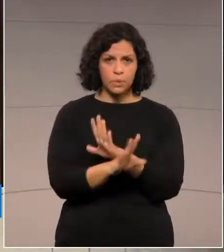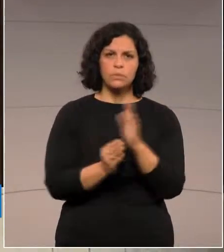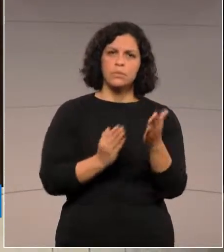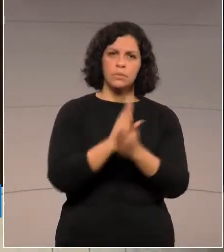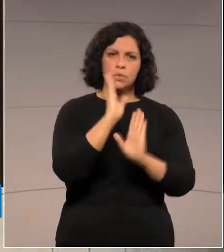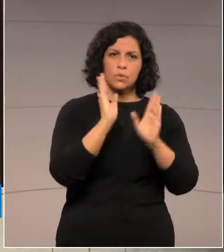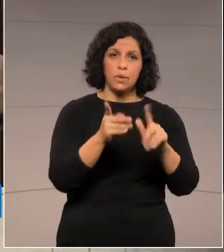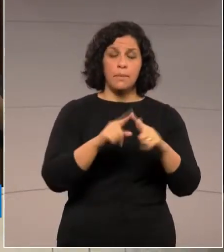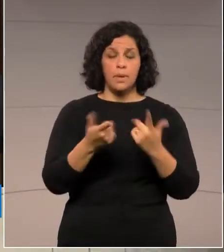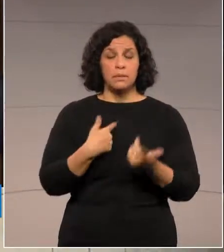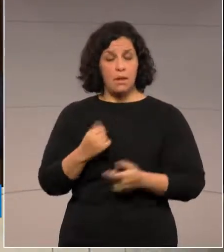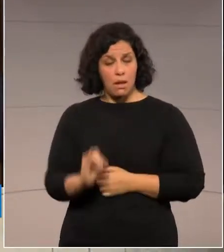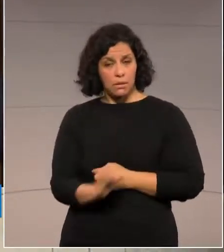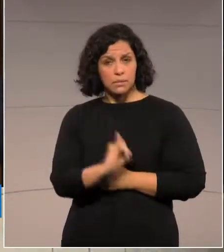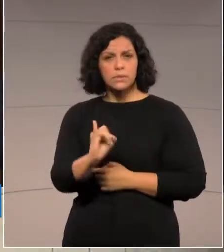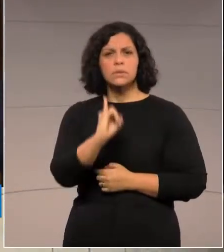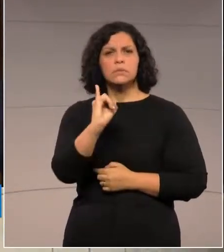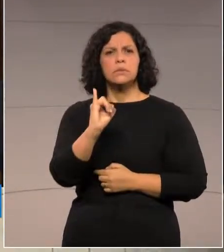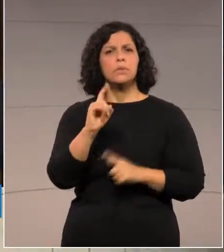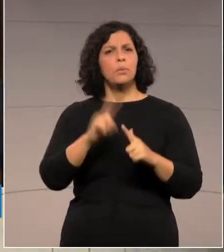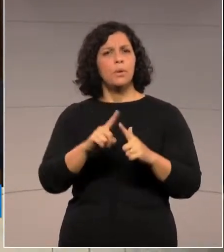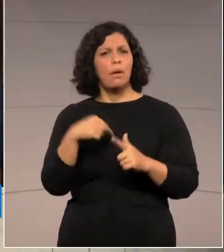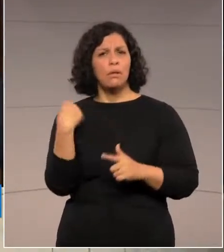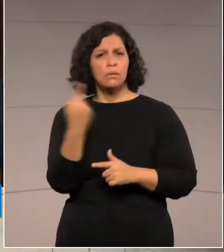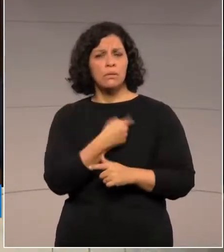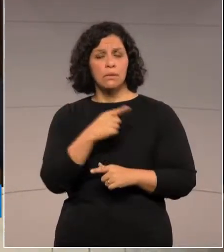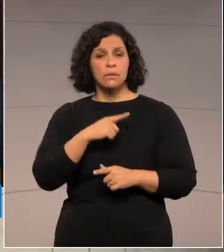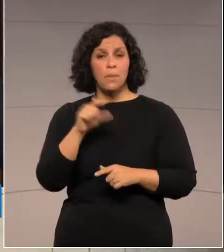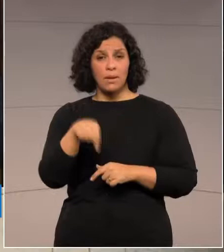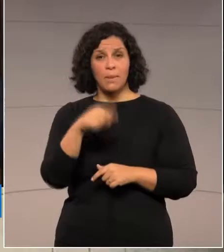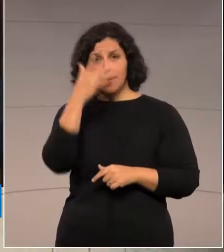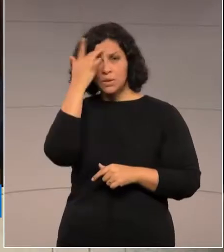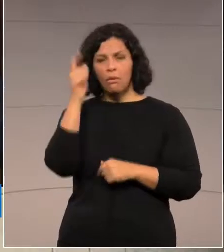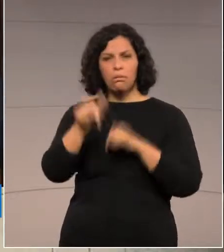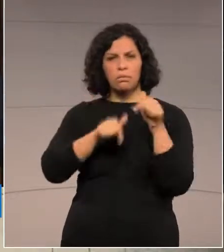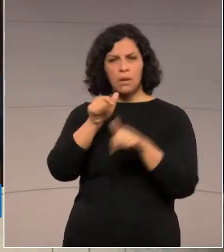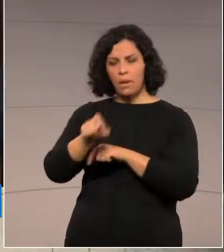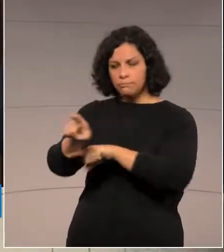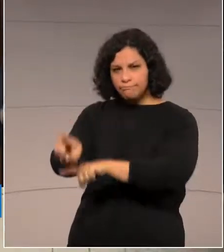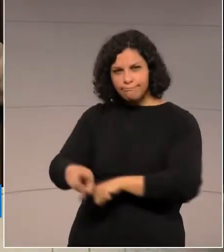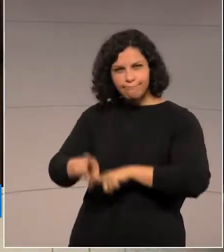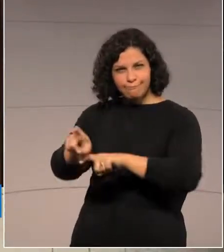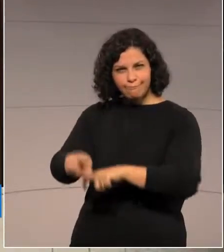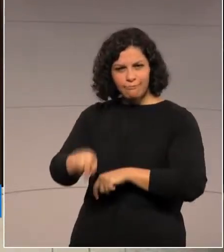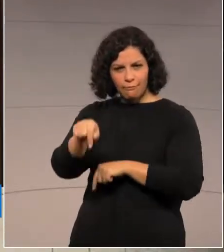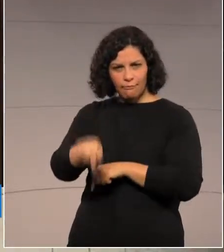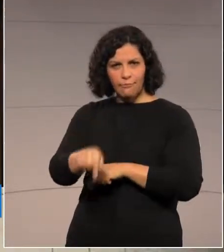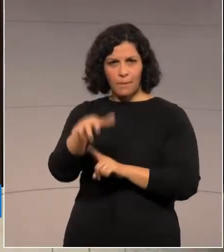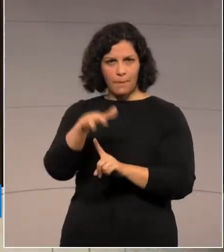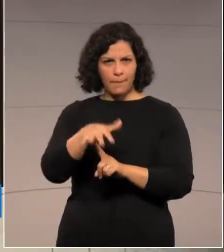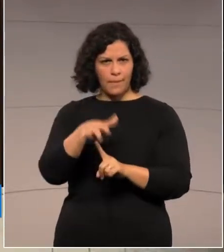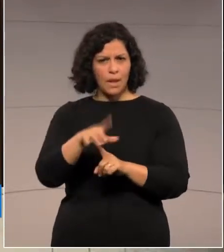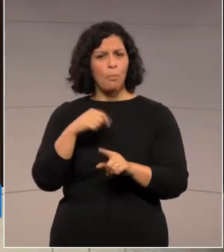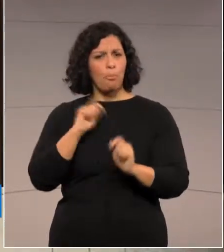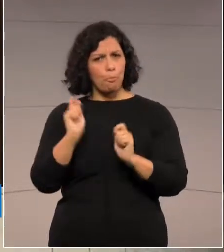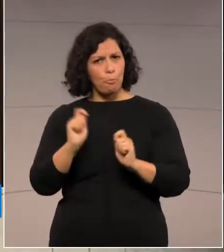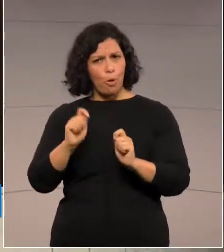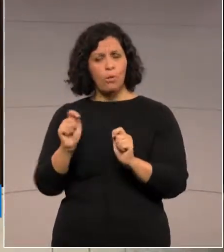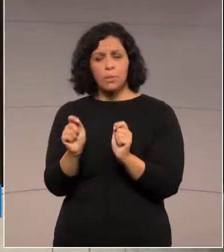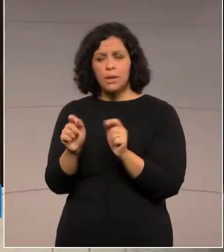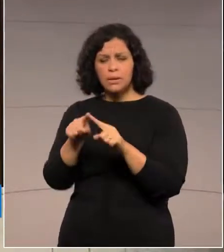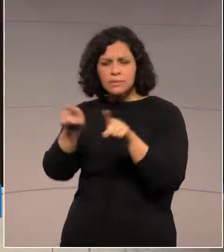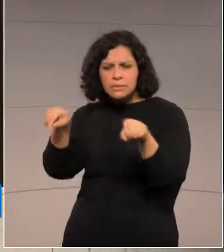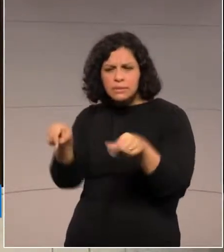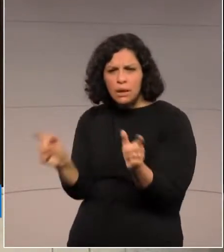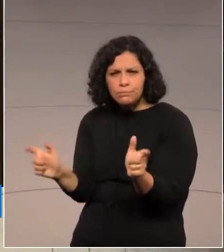E é importante, porque nós temos agricultores que podem desenvolver na sua pequena